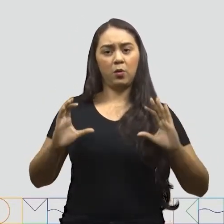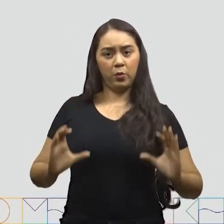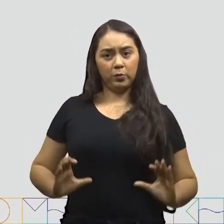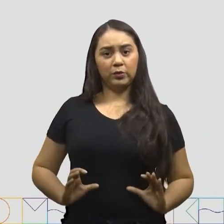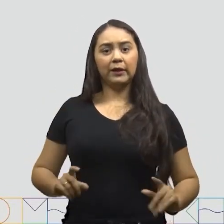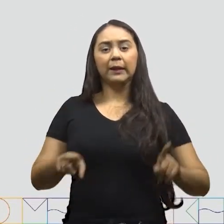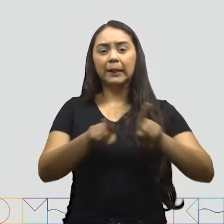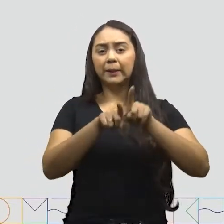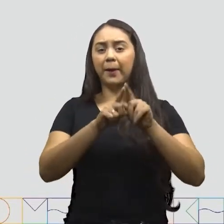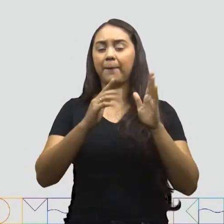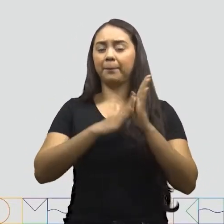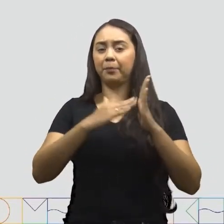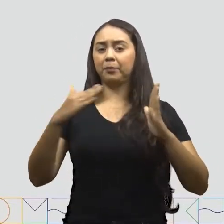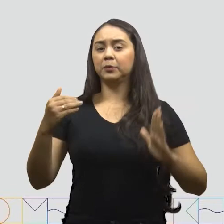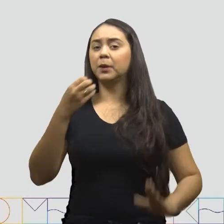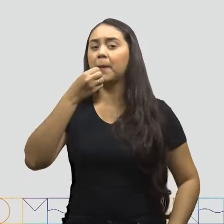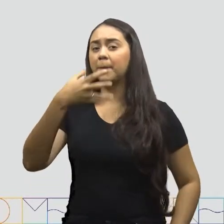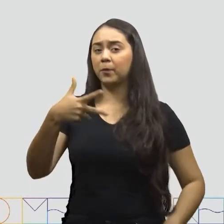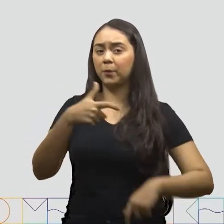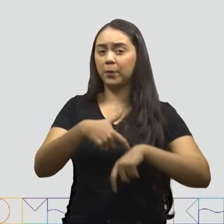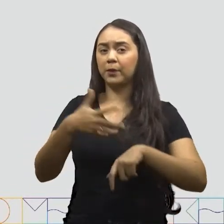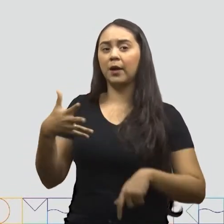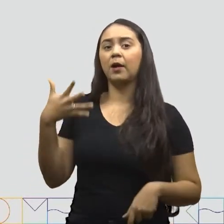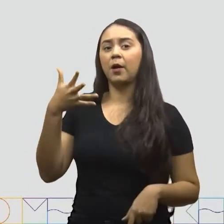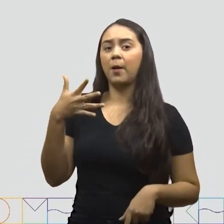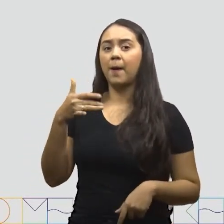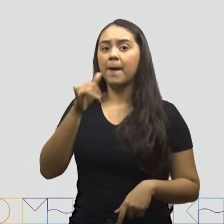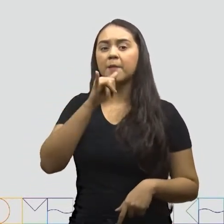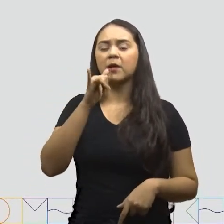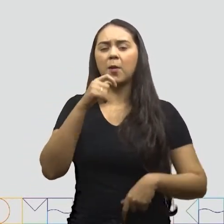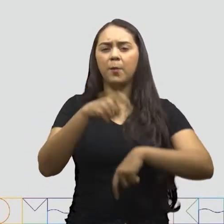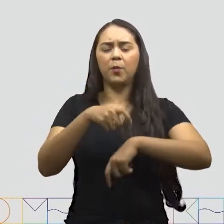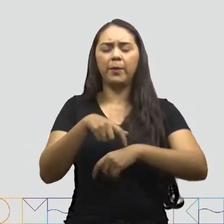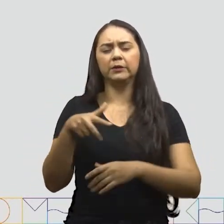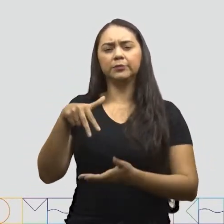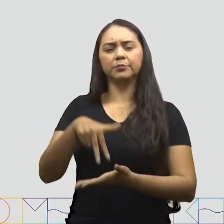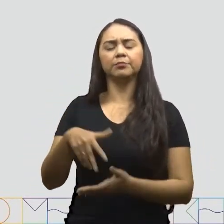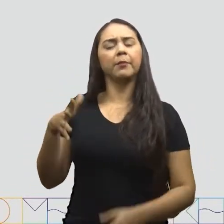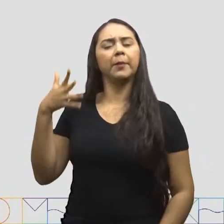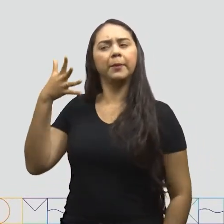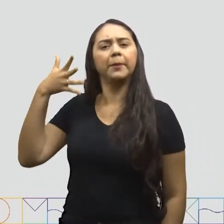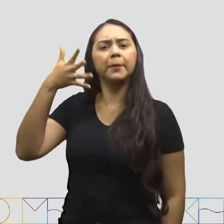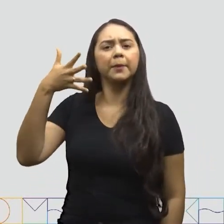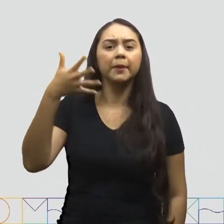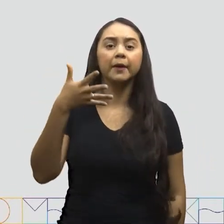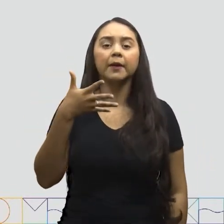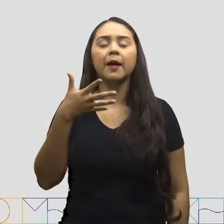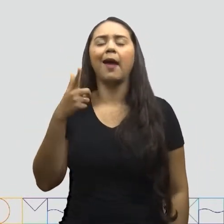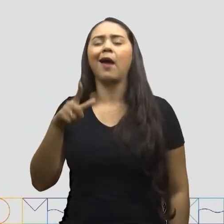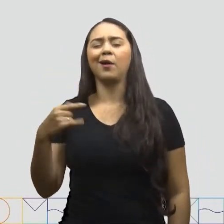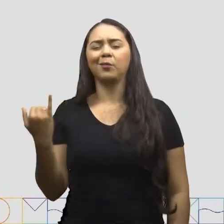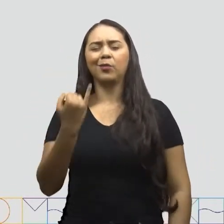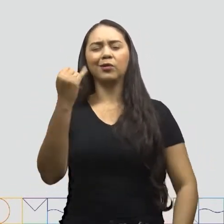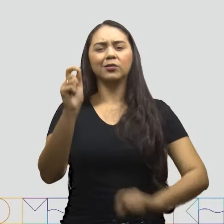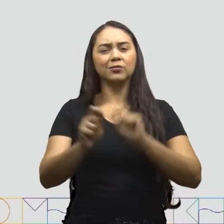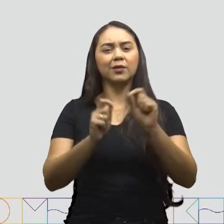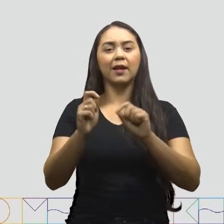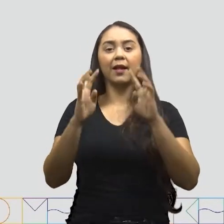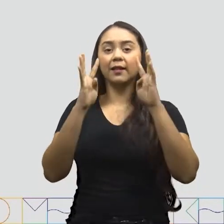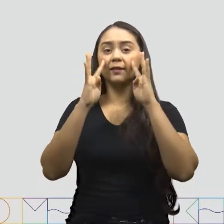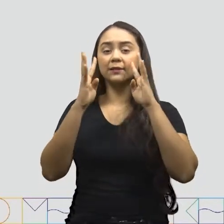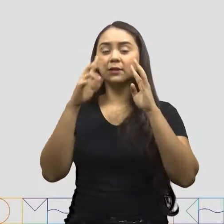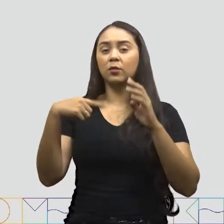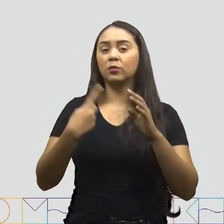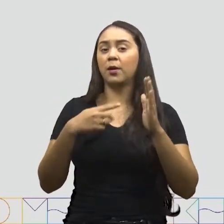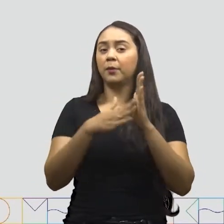E boa entonação de voz Quando falamos de apresentação oral É importante termos atenção A